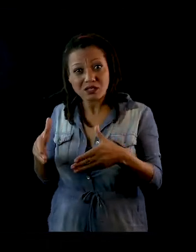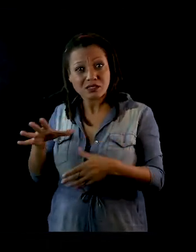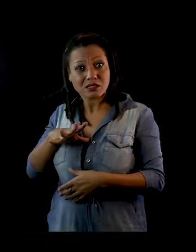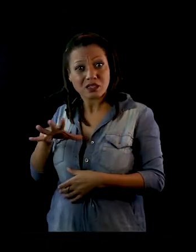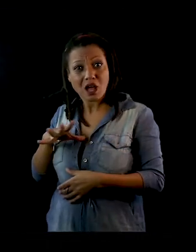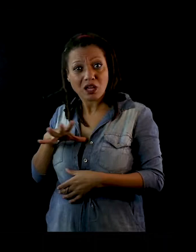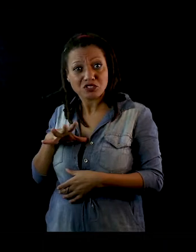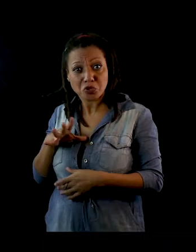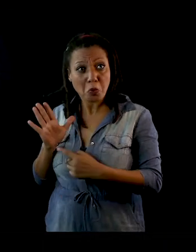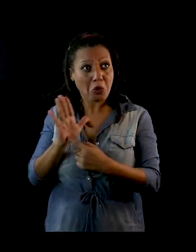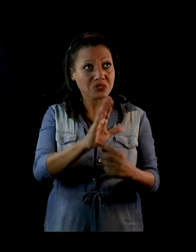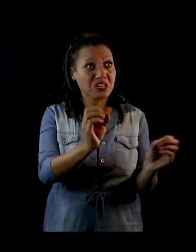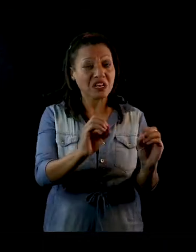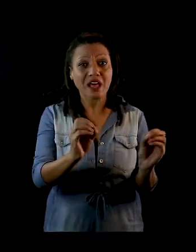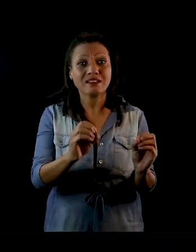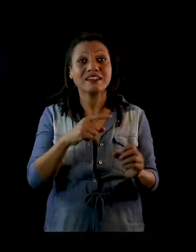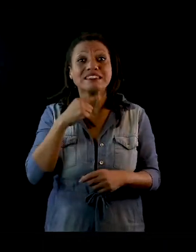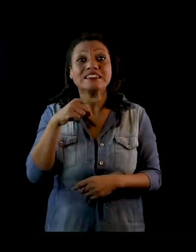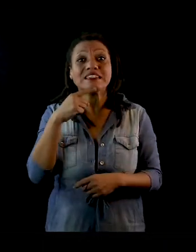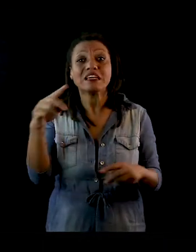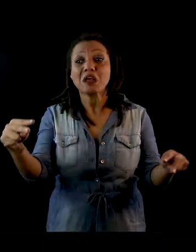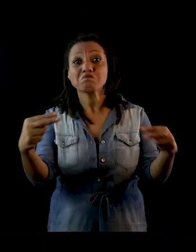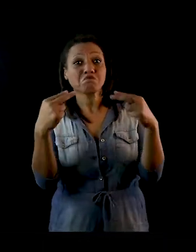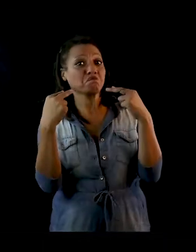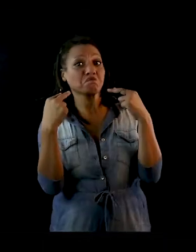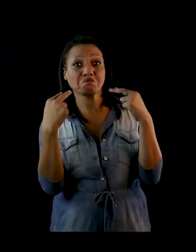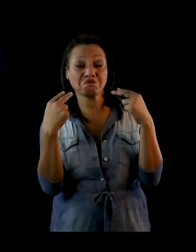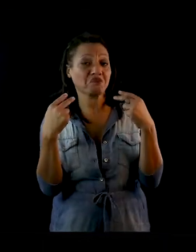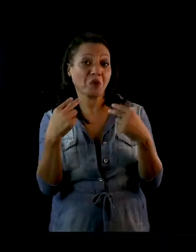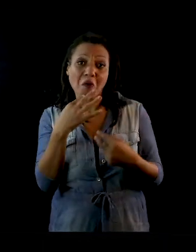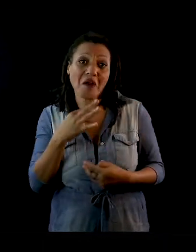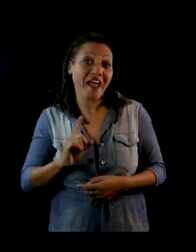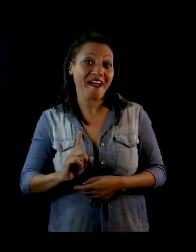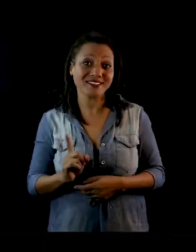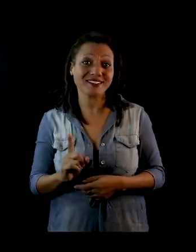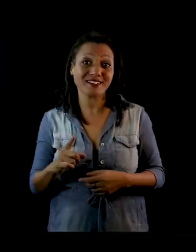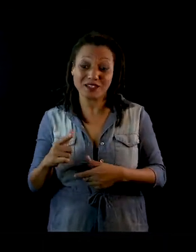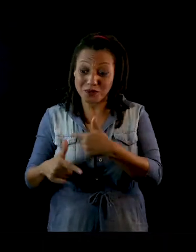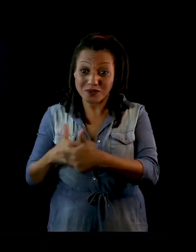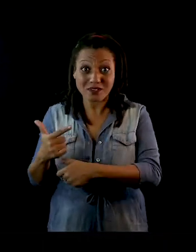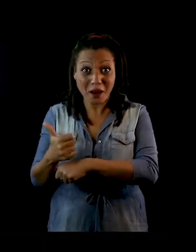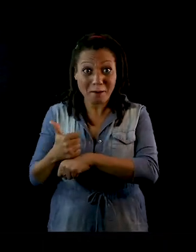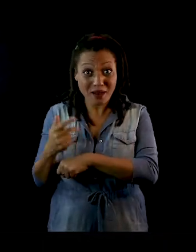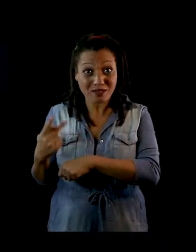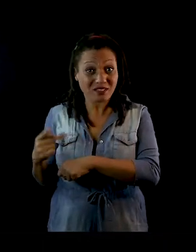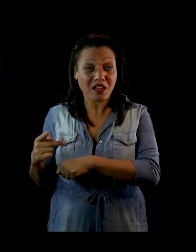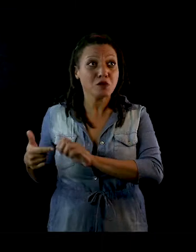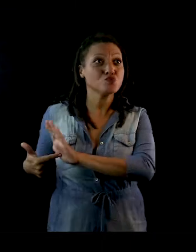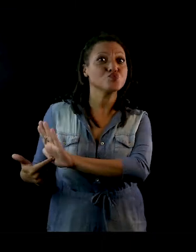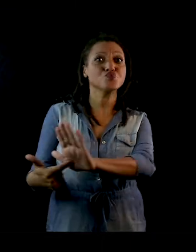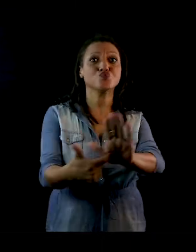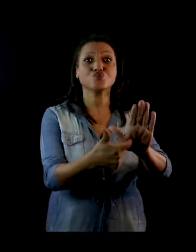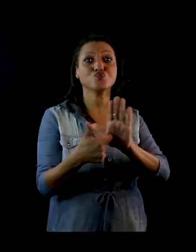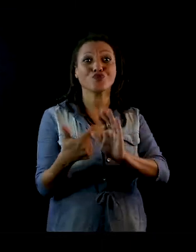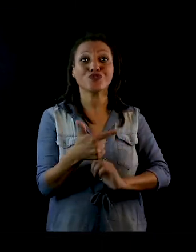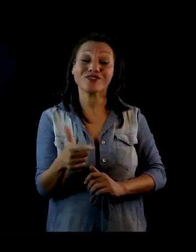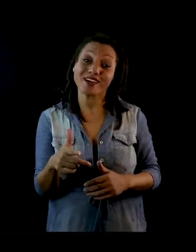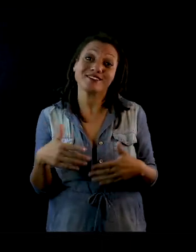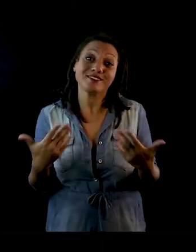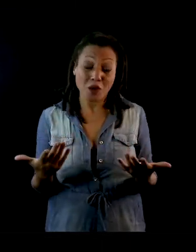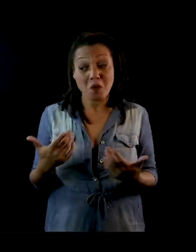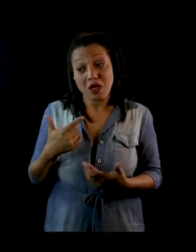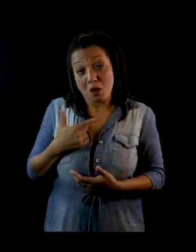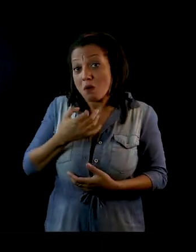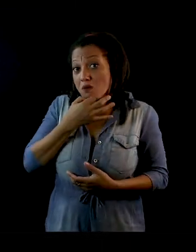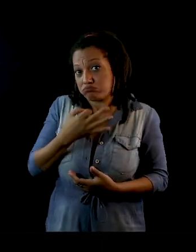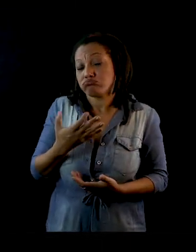cidade, ninguém nunca vai saber que ele existe. E o trabalho não vai ter uma repercussão. Então, o que ajuda muito o meu trabalho é a internet,